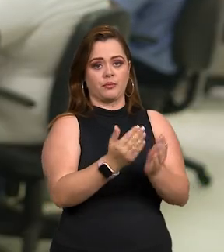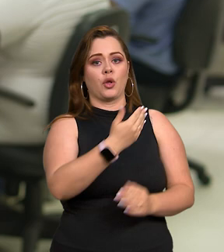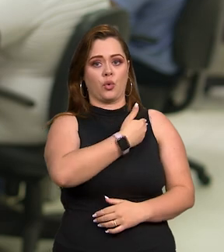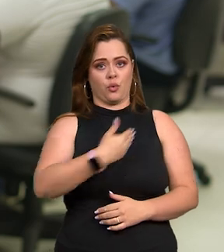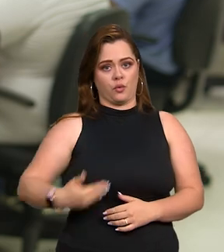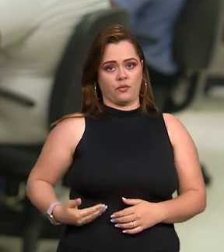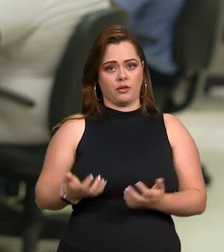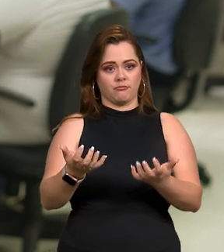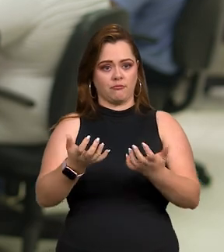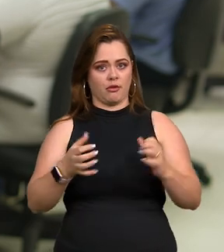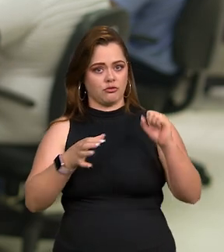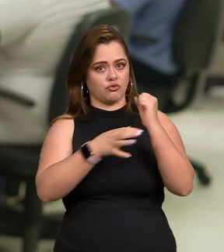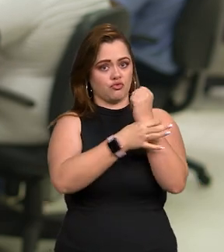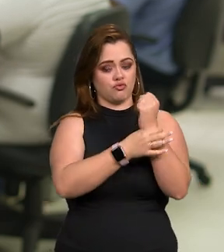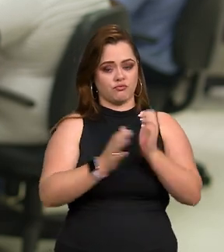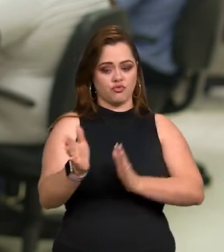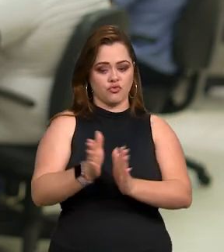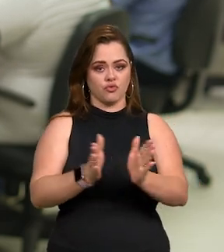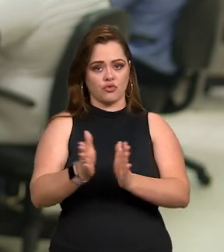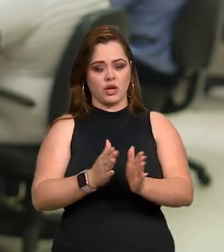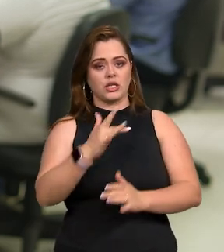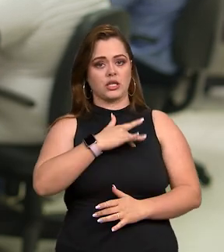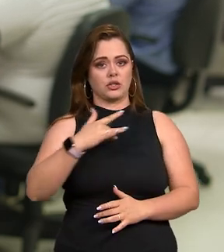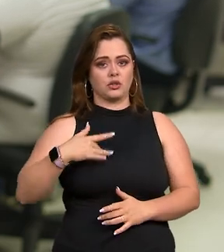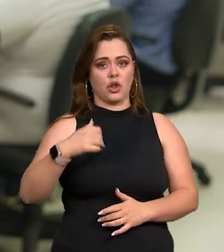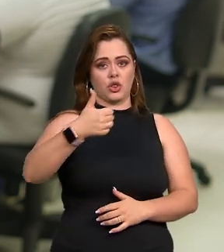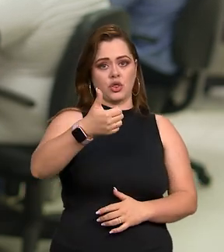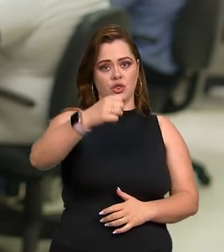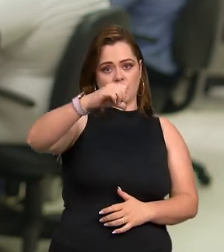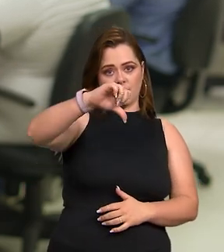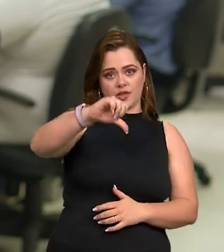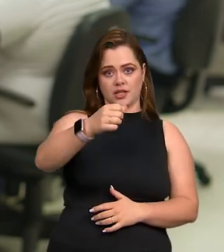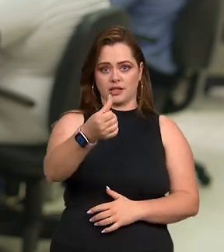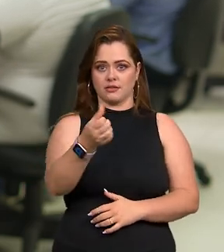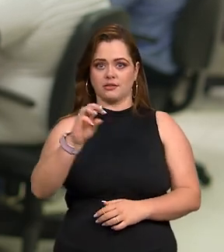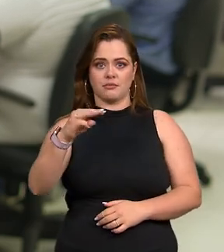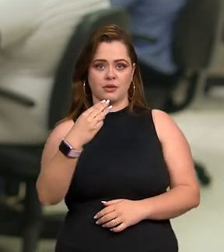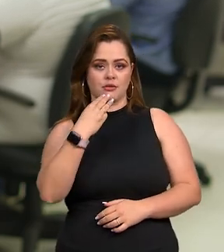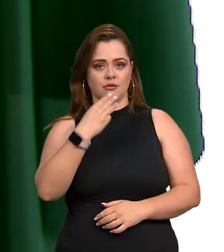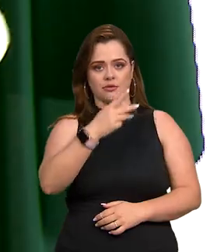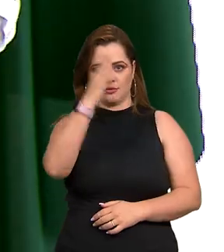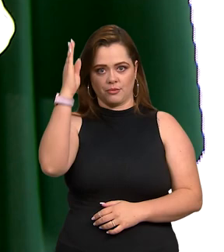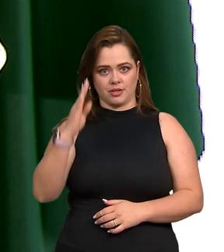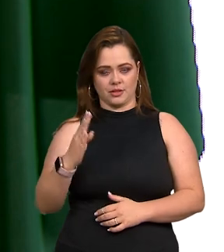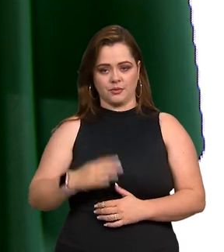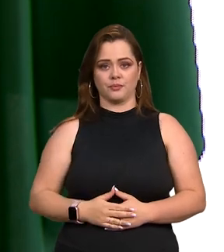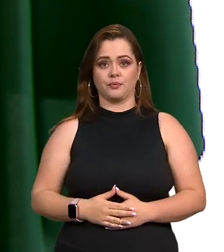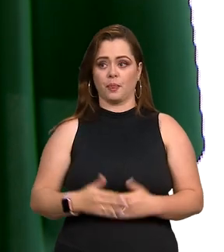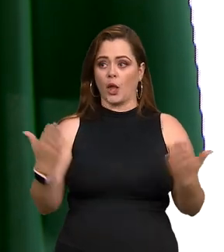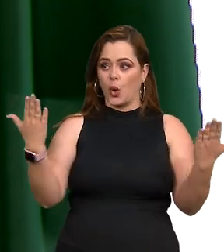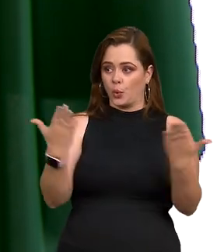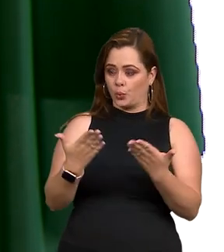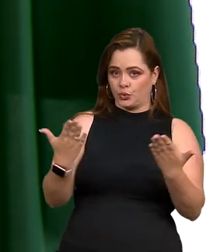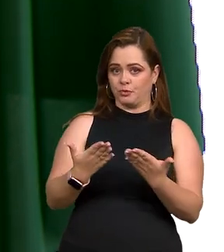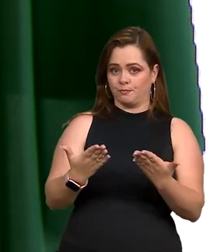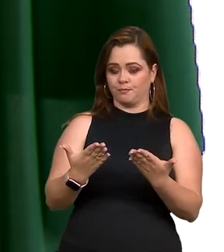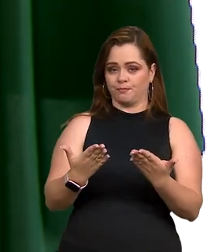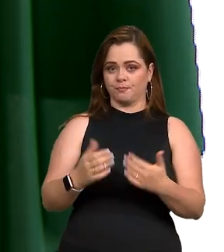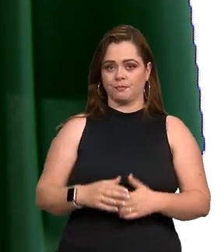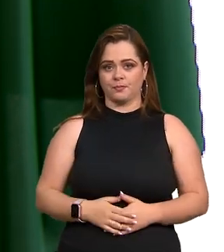governo quer garantir o acesso à saúde para mais de 96 milhões de brasileiros. Esse ato hoje,